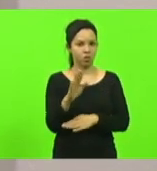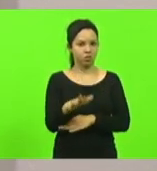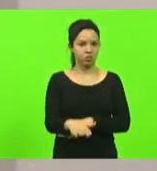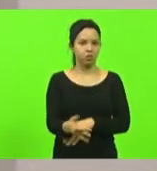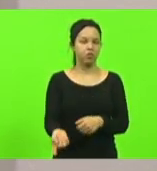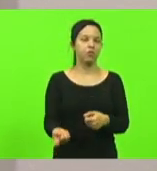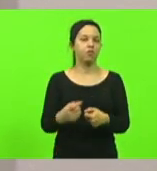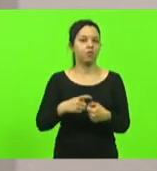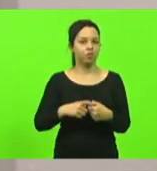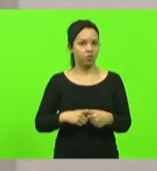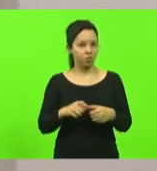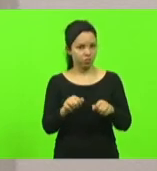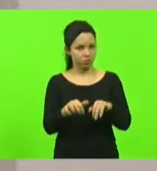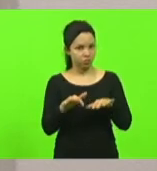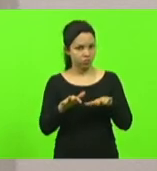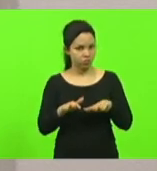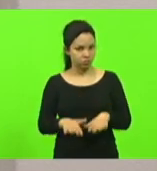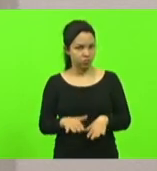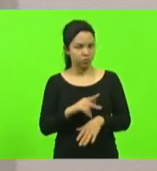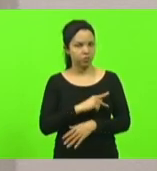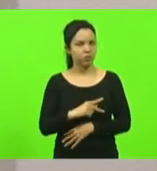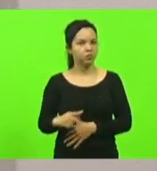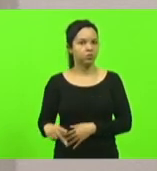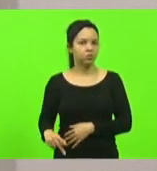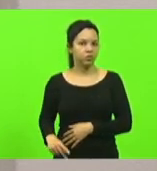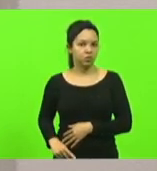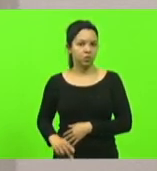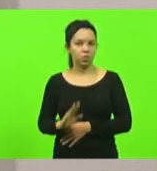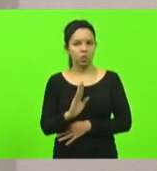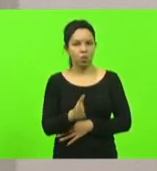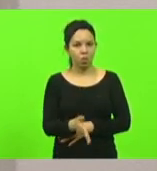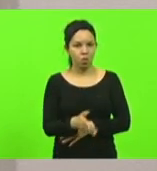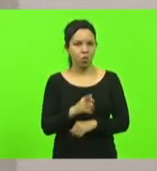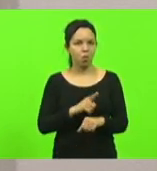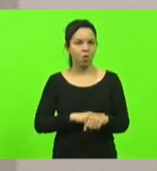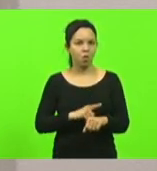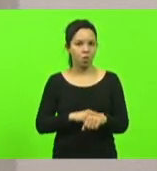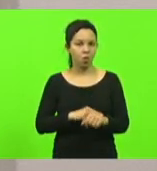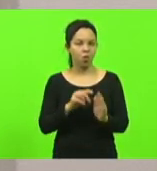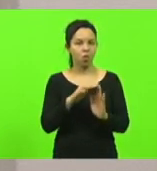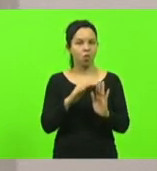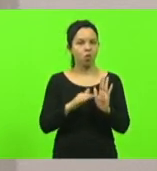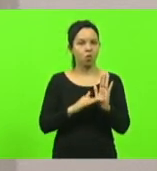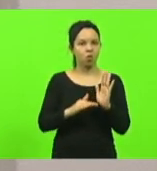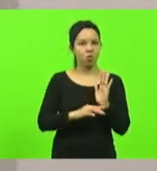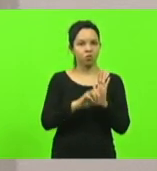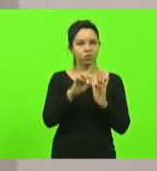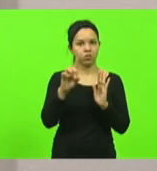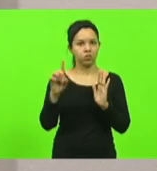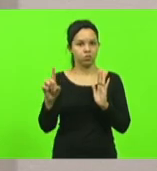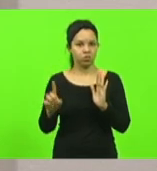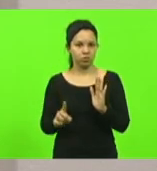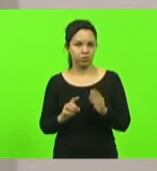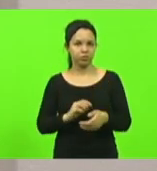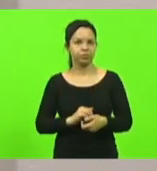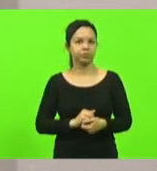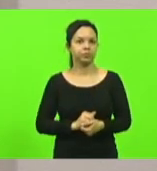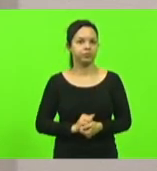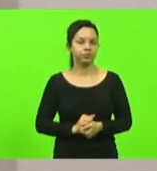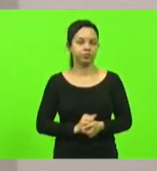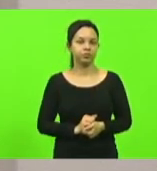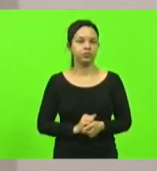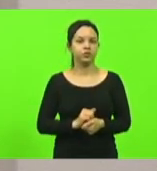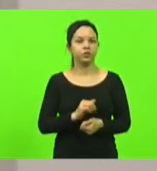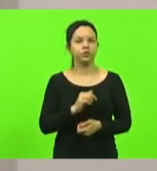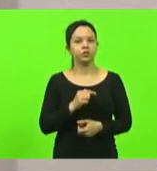Reaberta a sessão. O Sr. Presidente adentrou no próximo horário. Ordem do dia. O Sr. Presidente comunicou que a Comissão de Constituição e